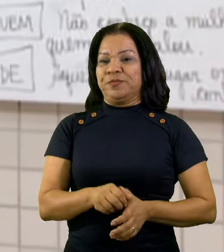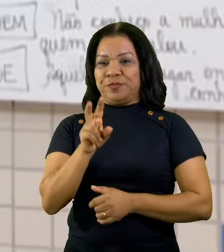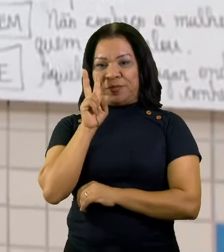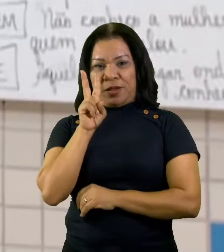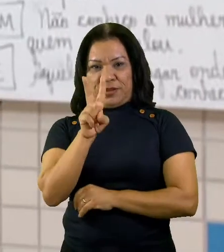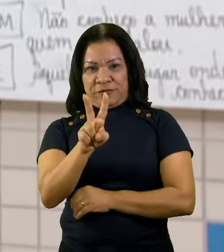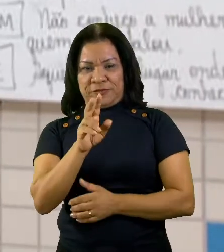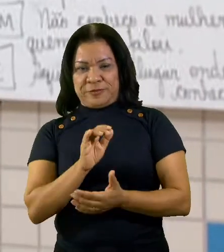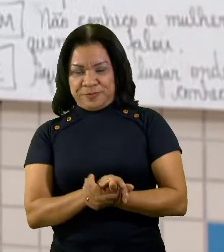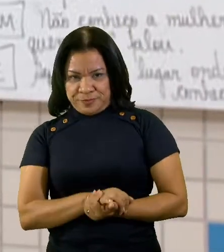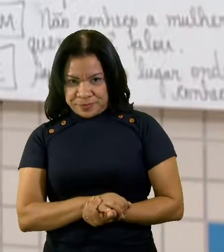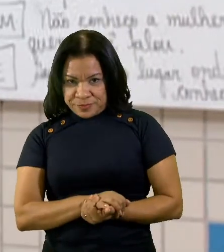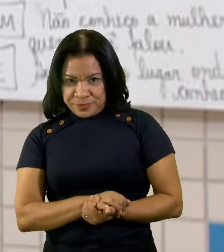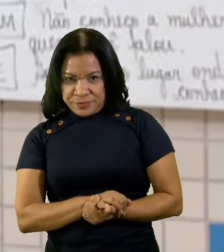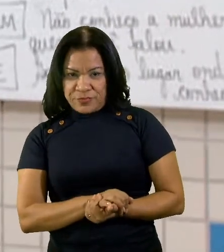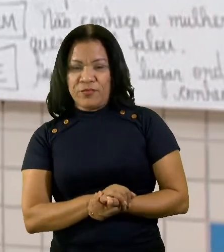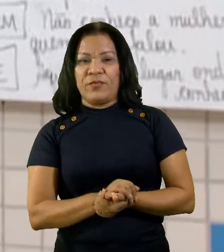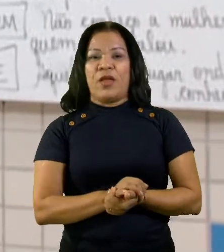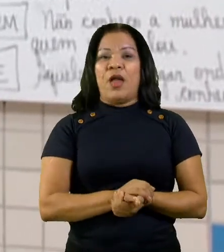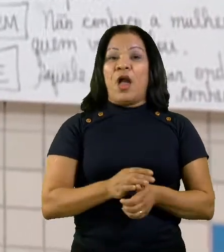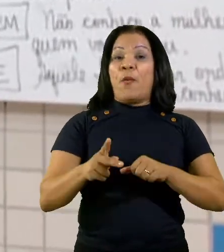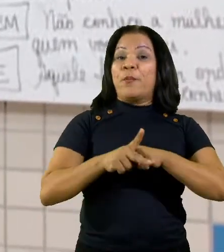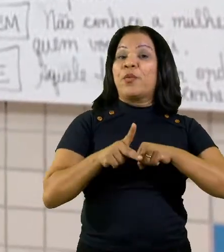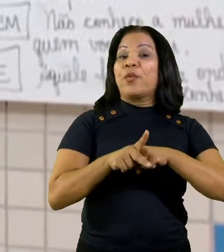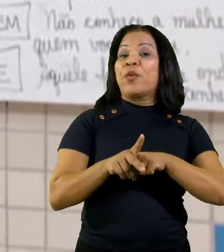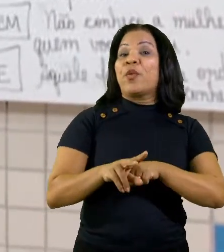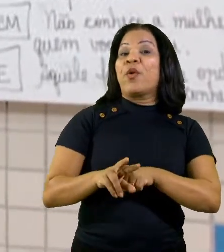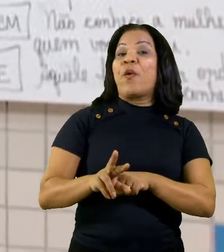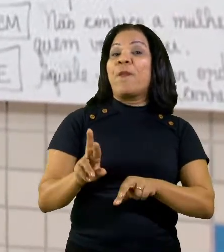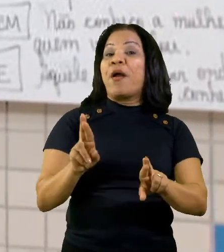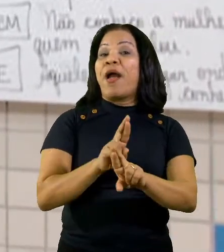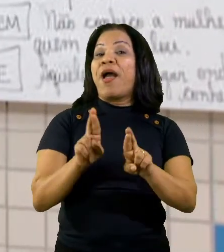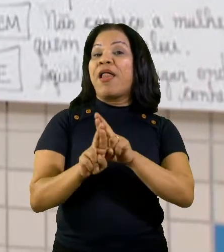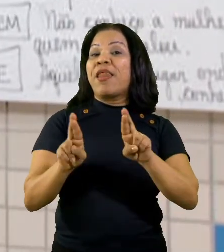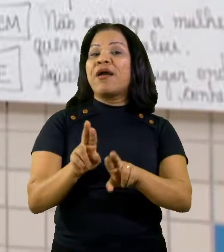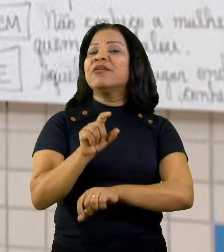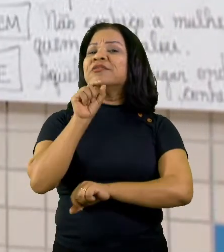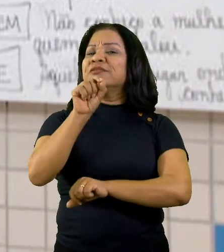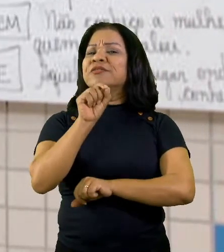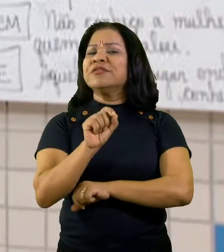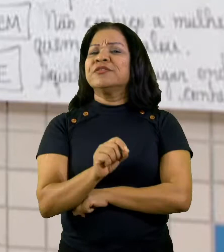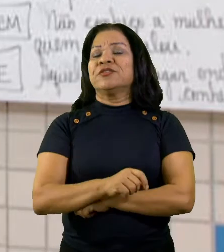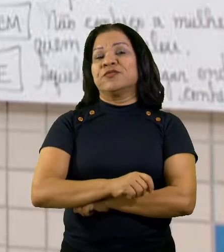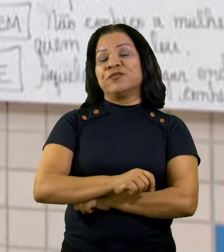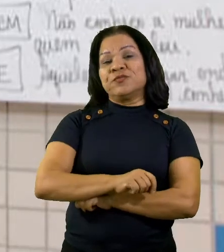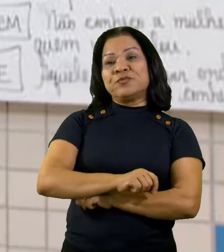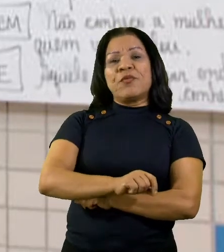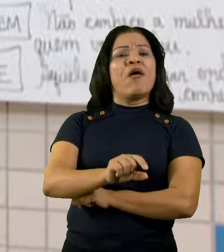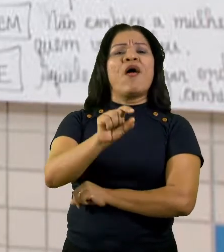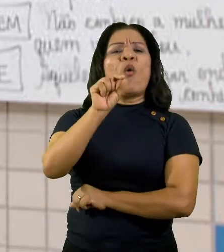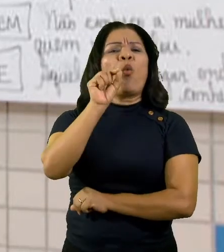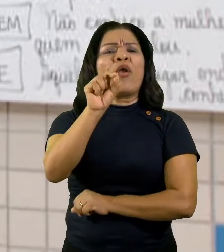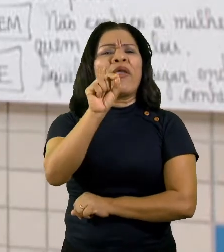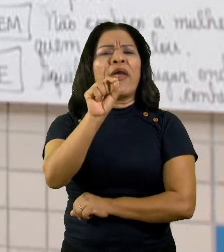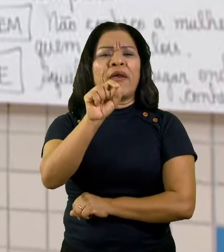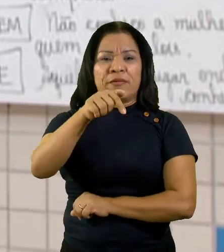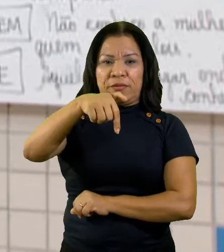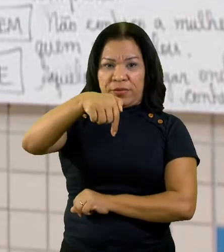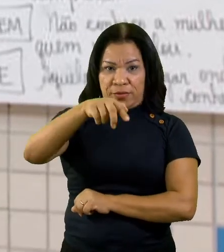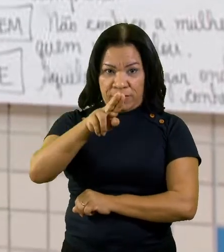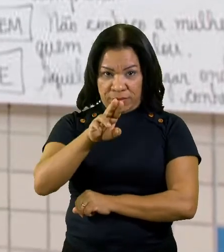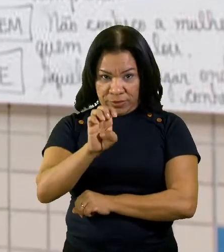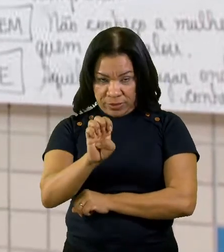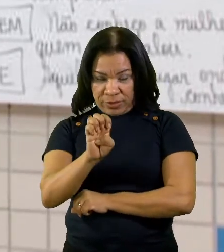Os pronomes relativos são Que, qual e suas variações, que pode ser